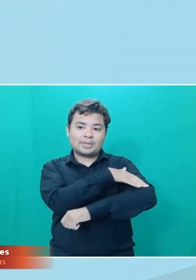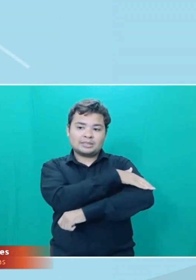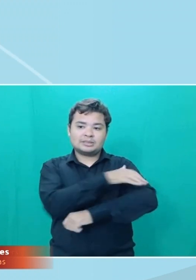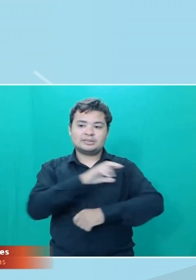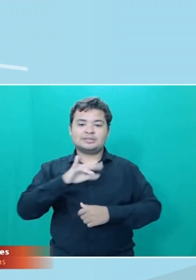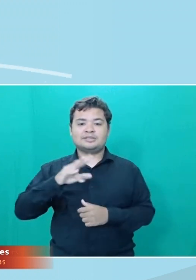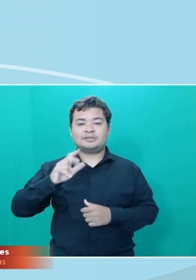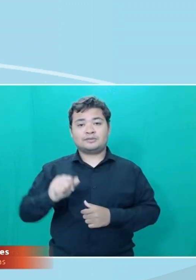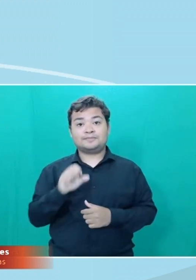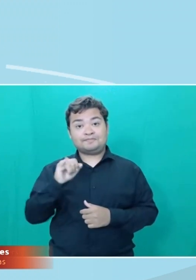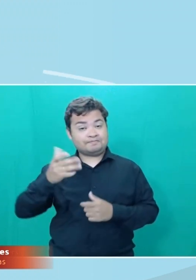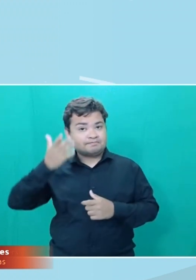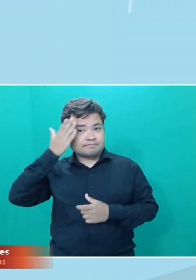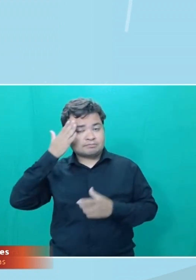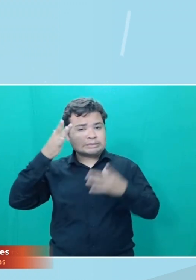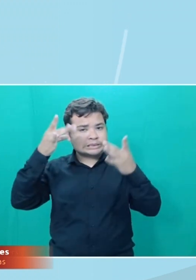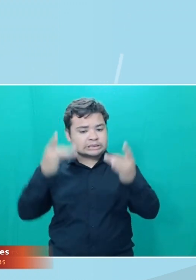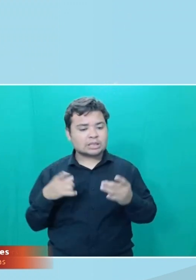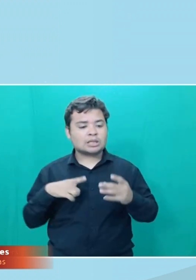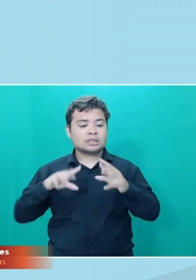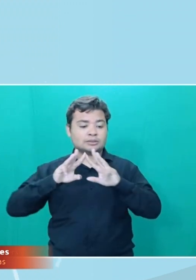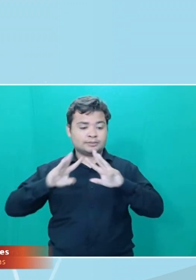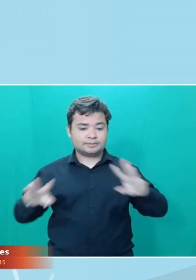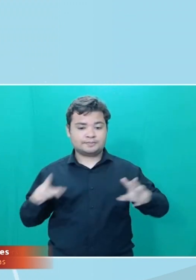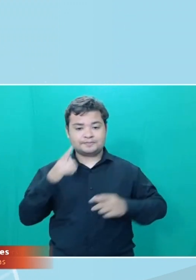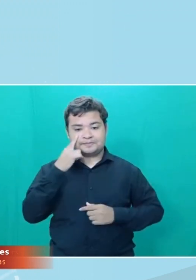Crash, você pode acessar o site